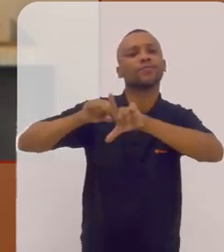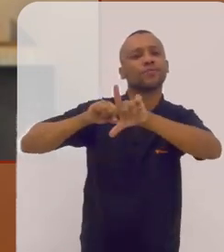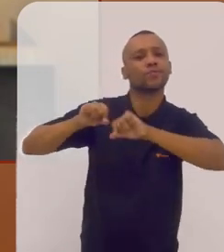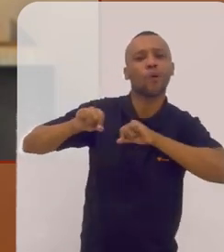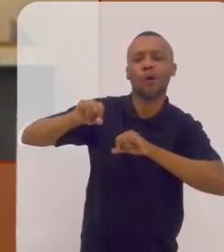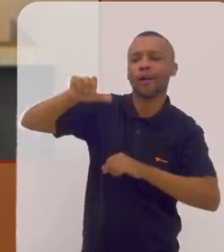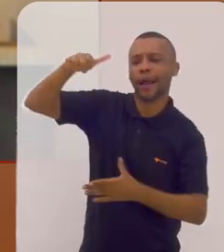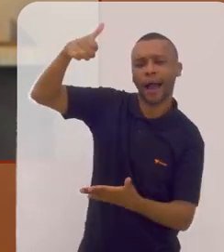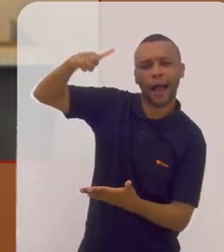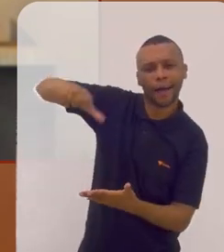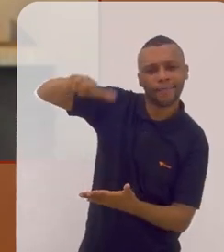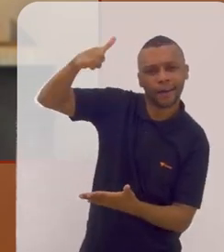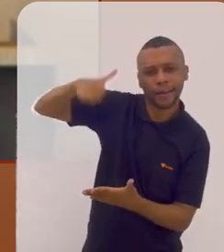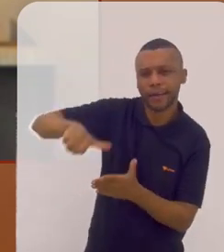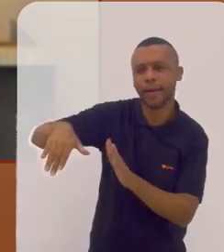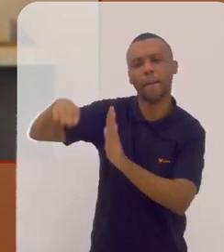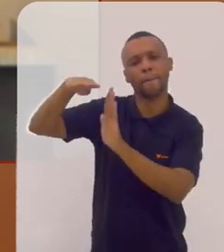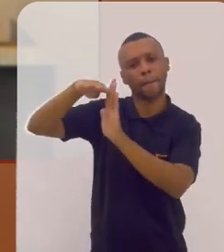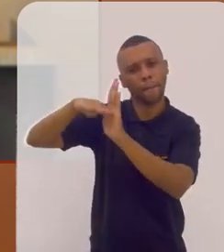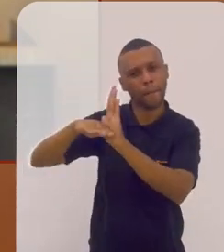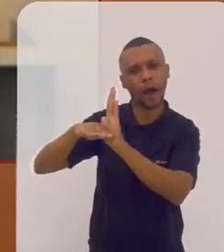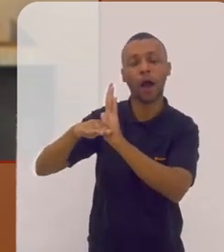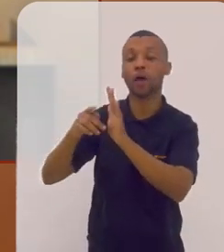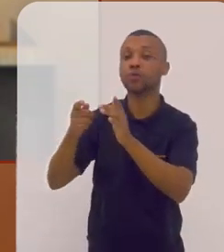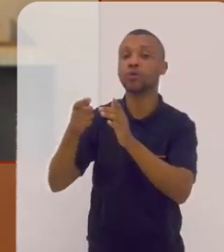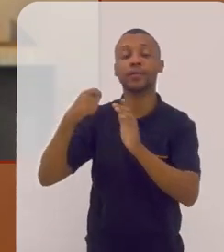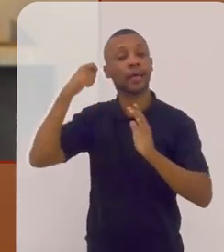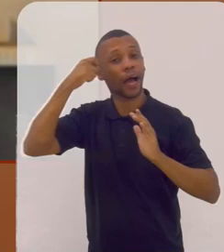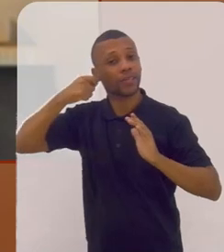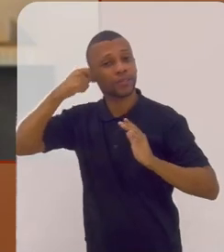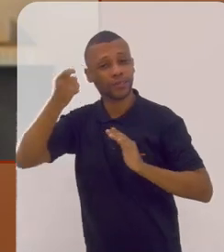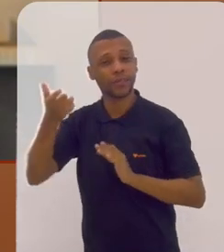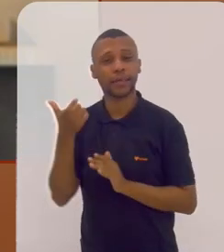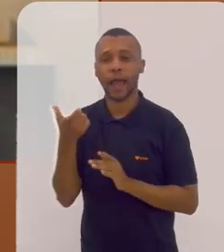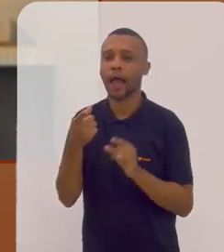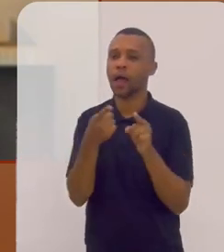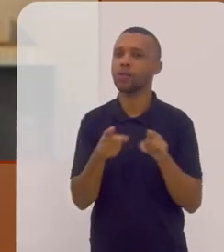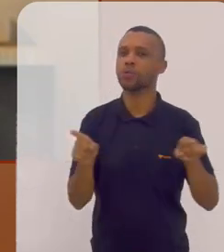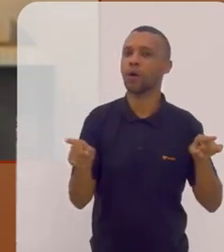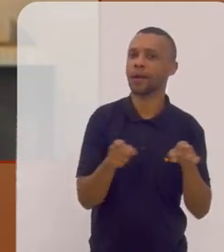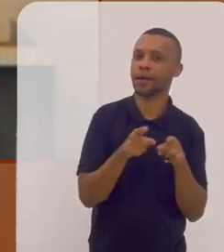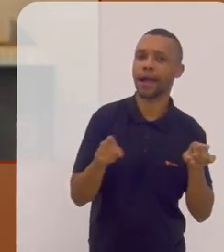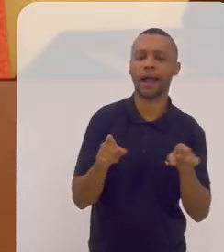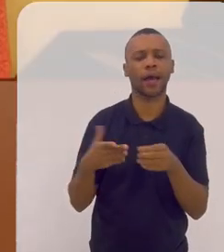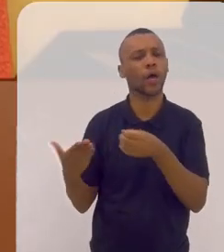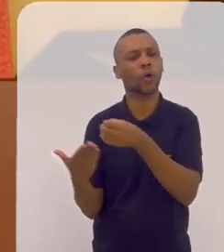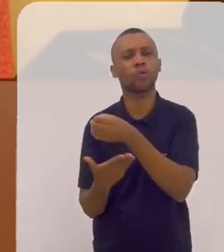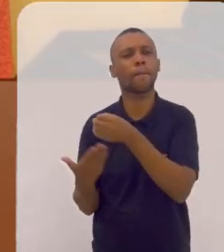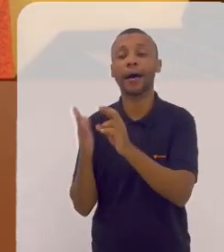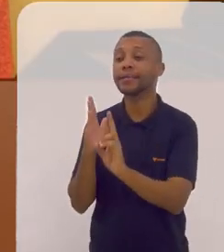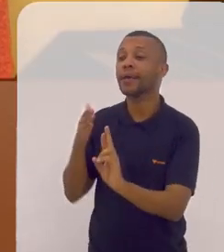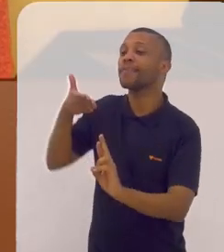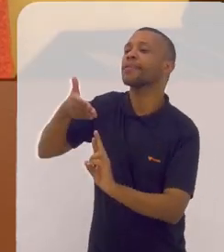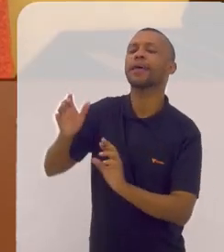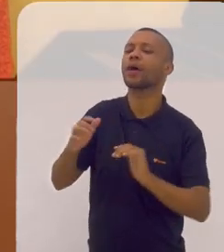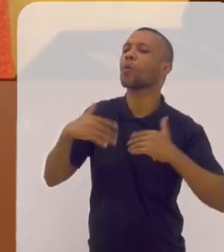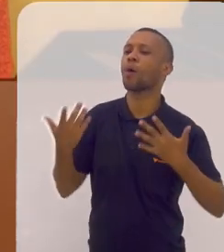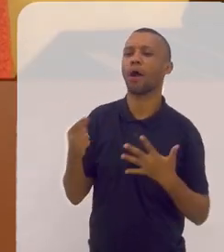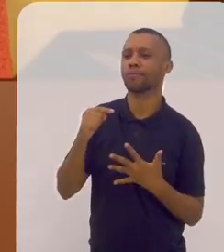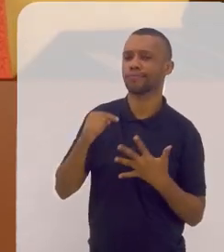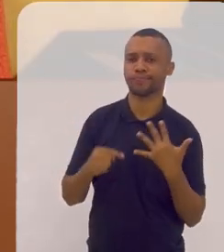suas escolhas né de repertório dos artistas que você quer tocar enfim em que você se baseia